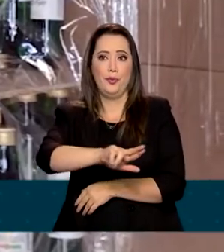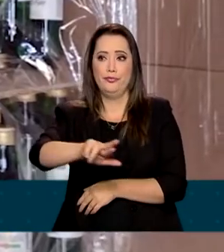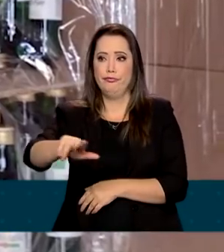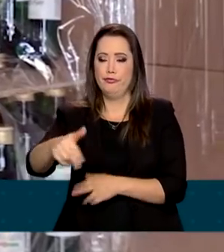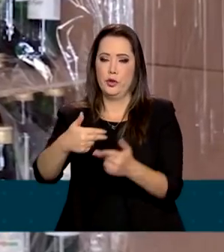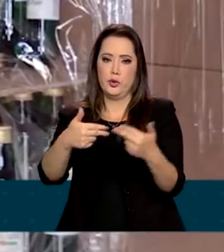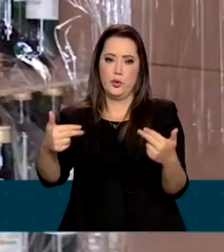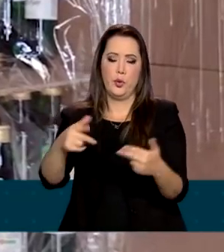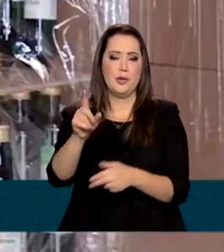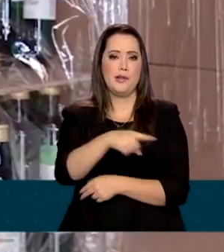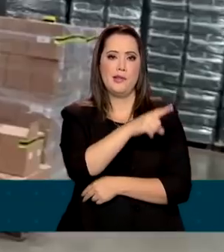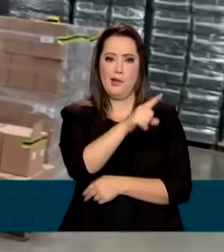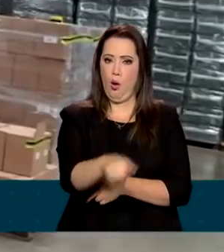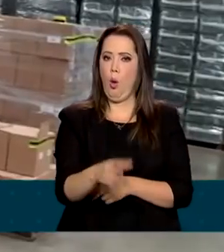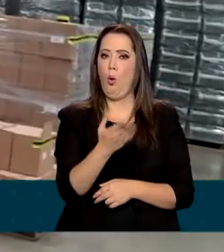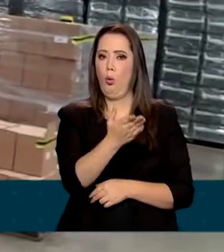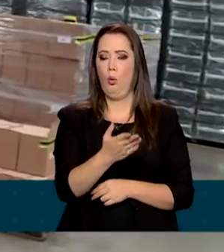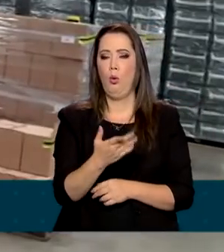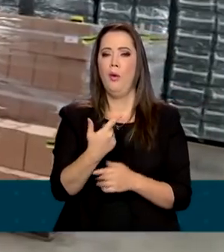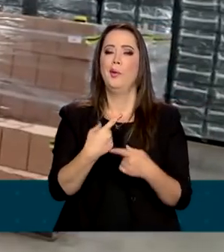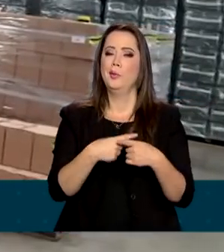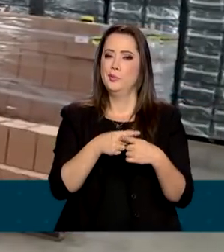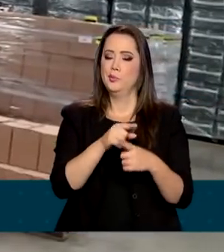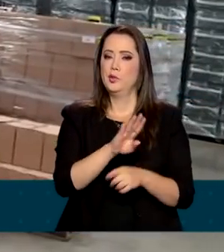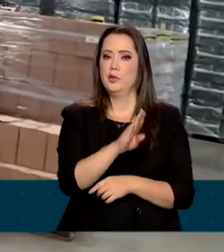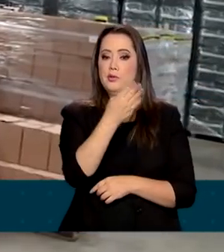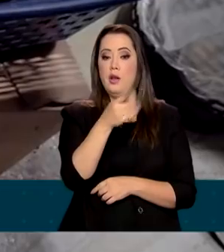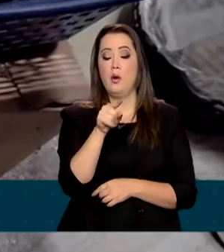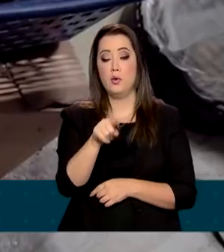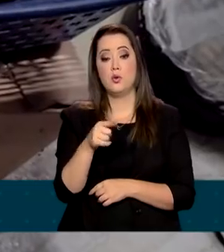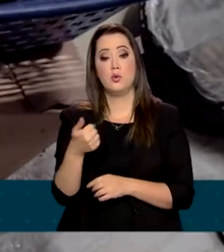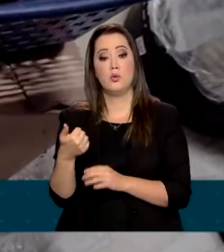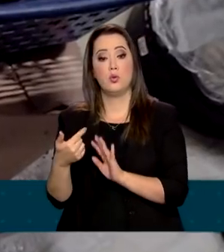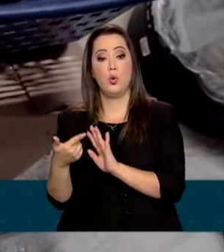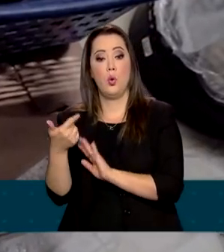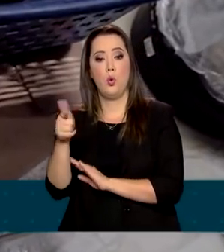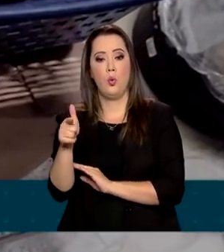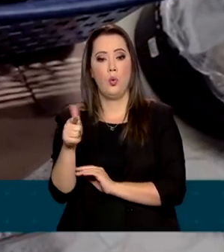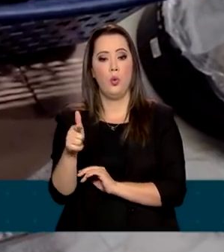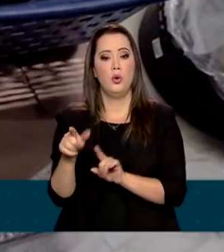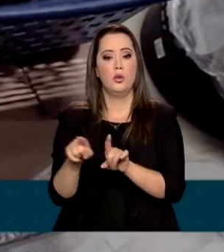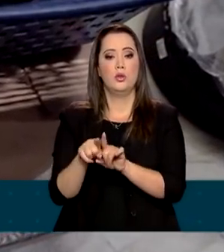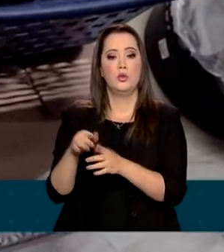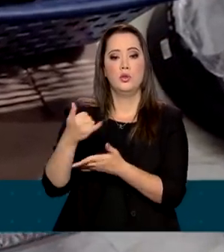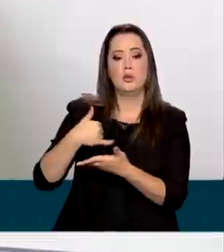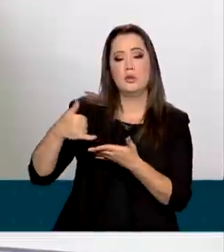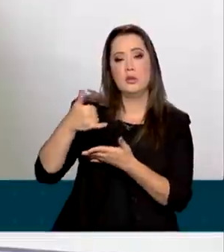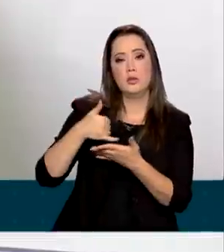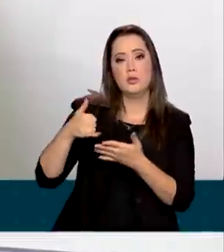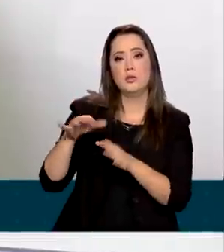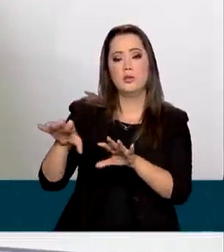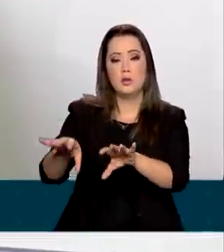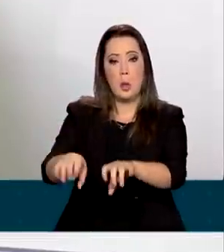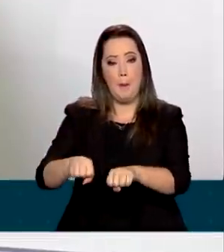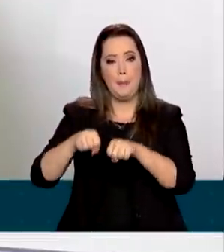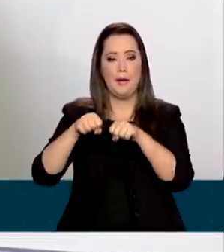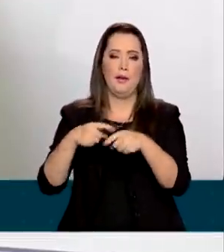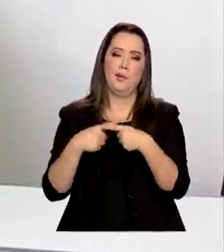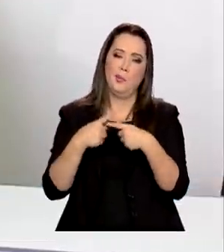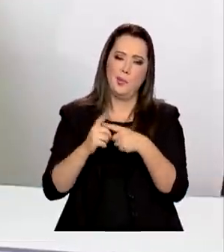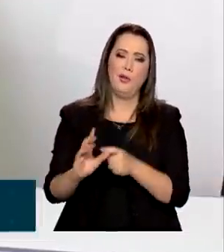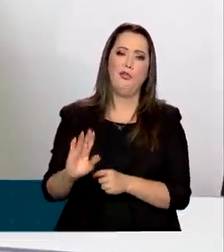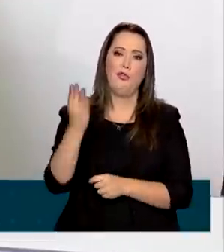suspensão de 24 marcas e mais de 150 mil garrafas de azeite de oliva foram recolhidas. Nós conseguimos